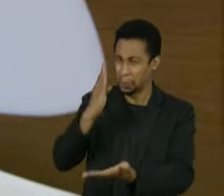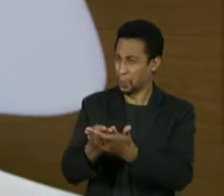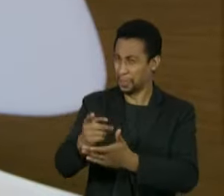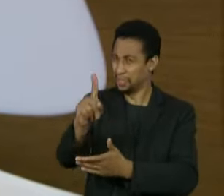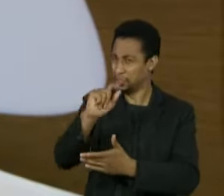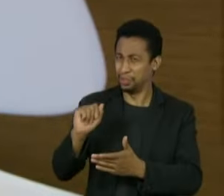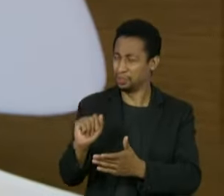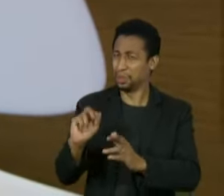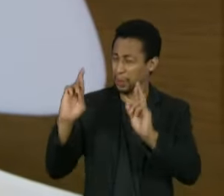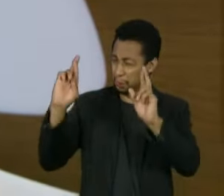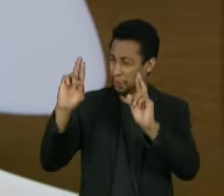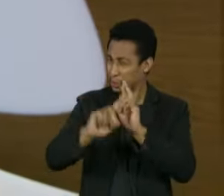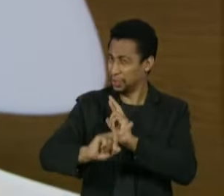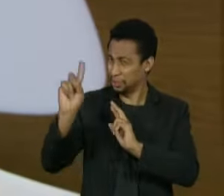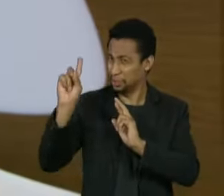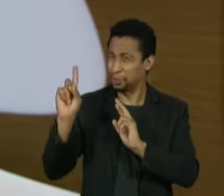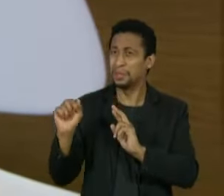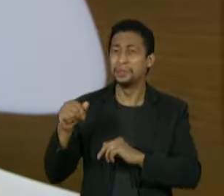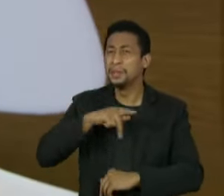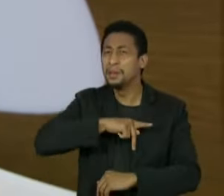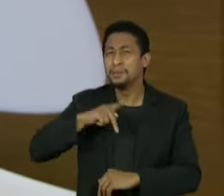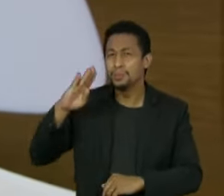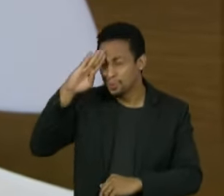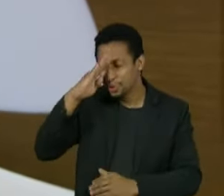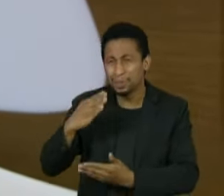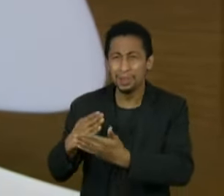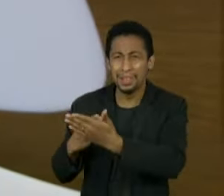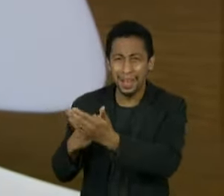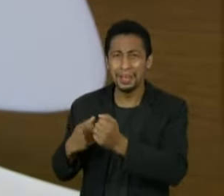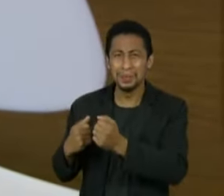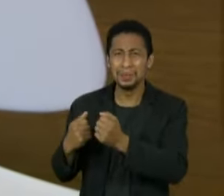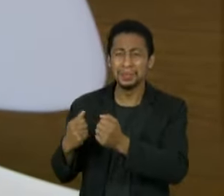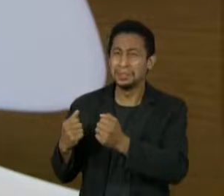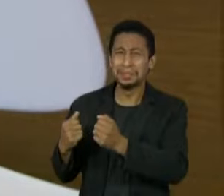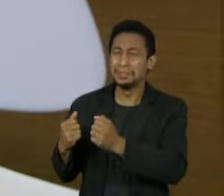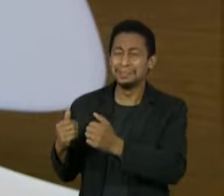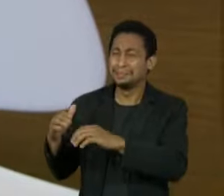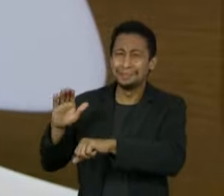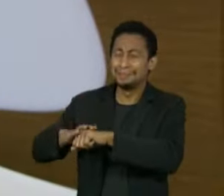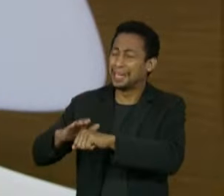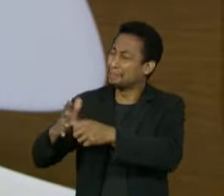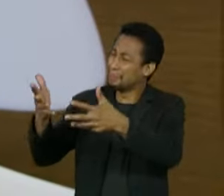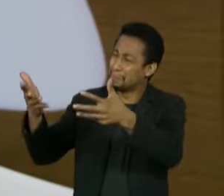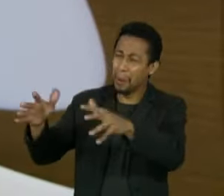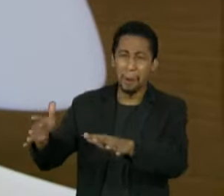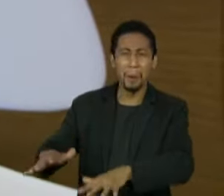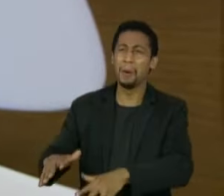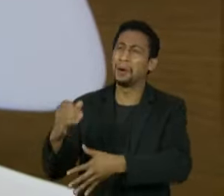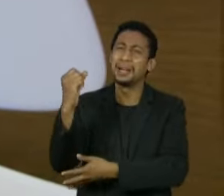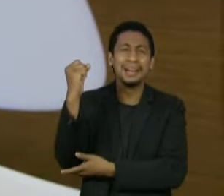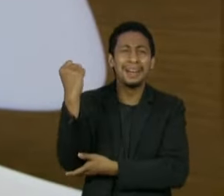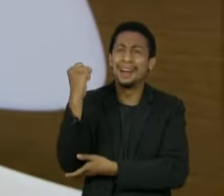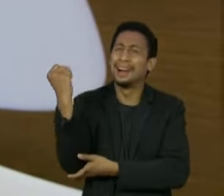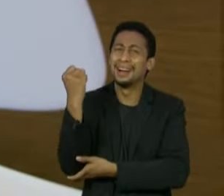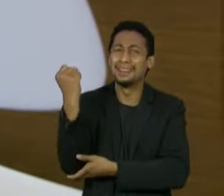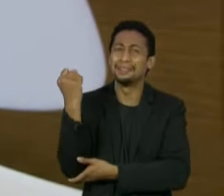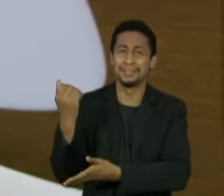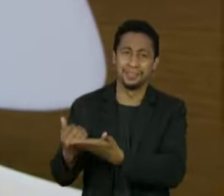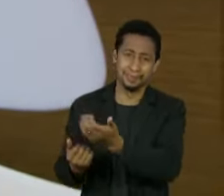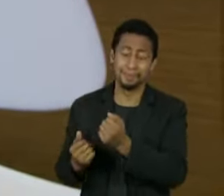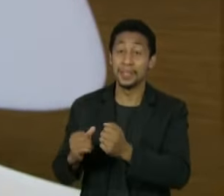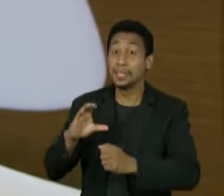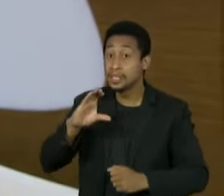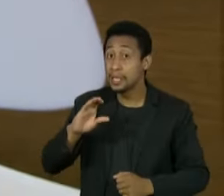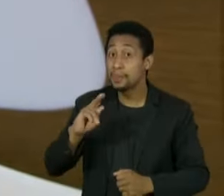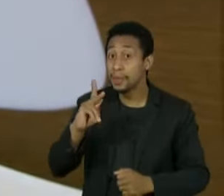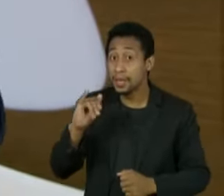sistematizado, sistemático que o presidente fez às instituições foram muito graves. Aliás, eu acho que essa CPI tinha